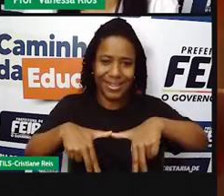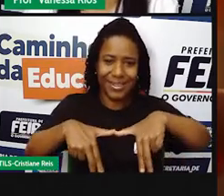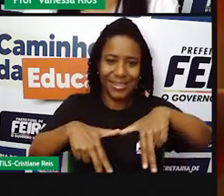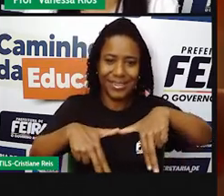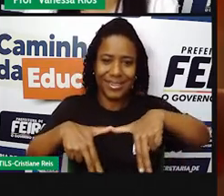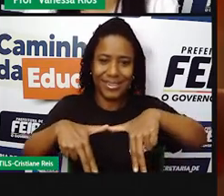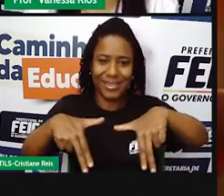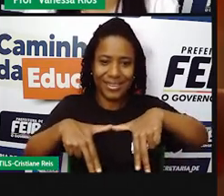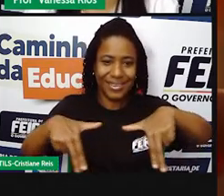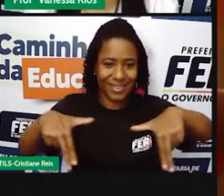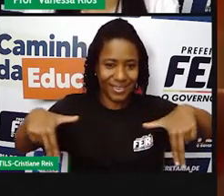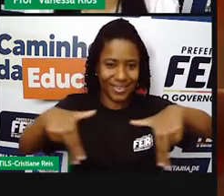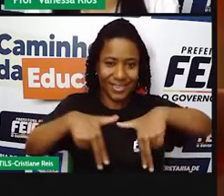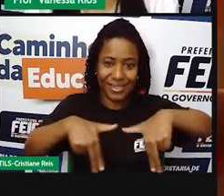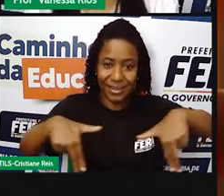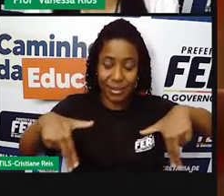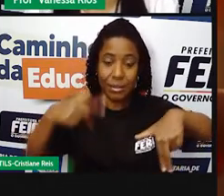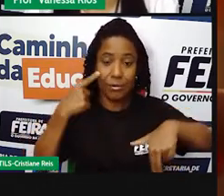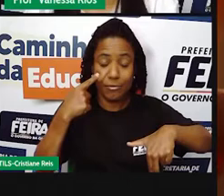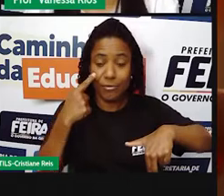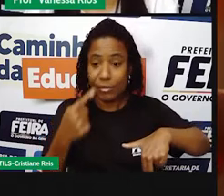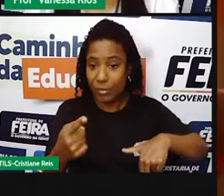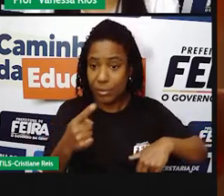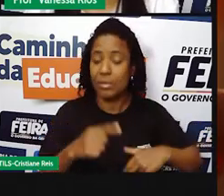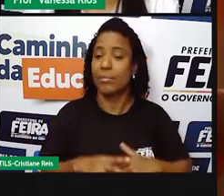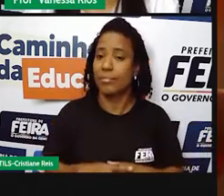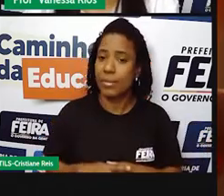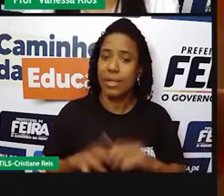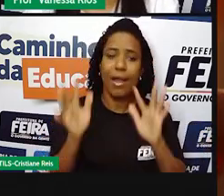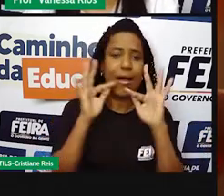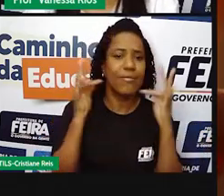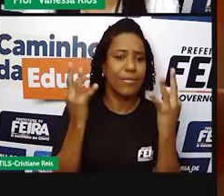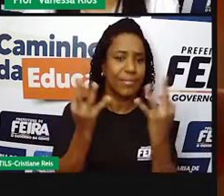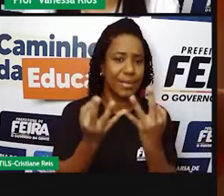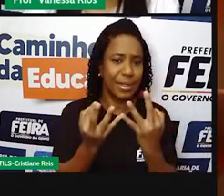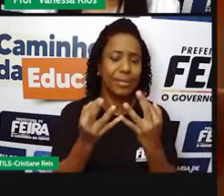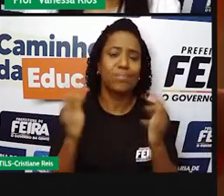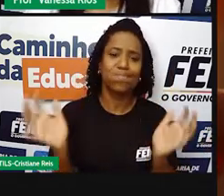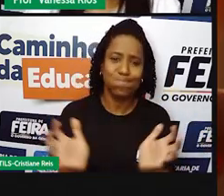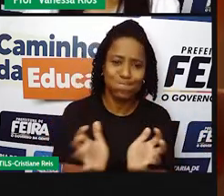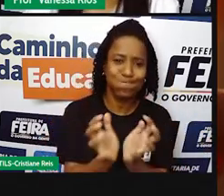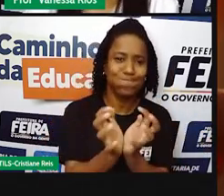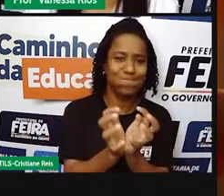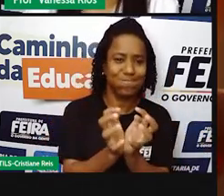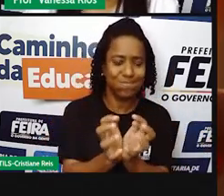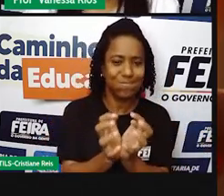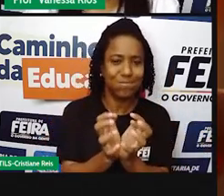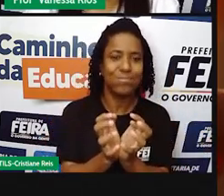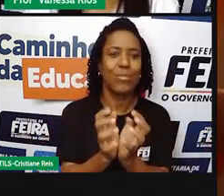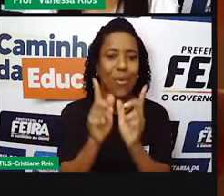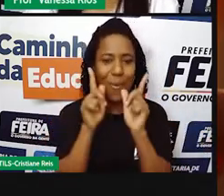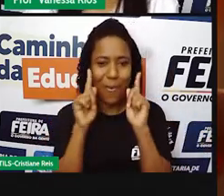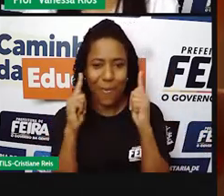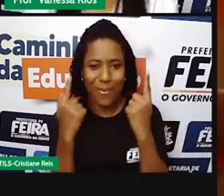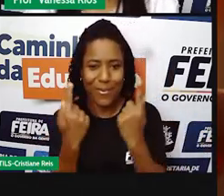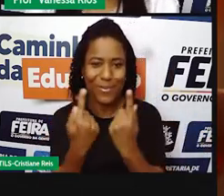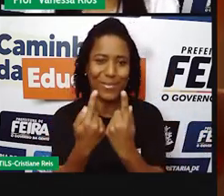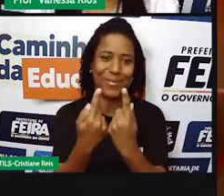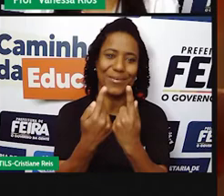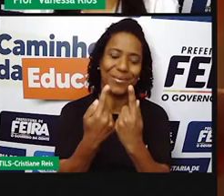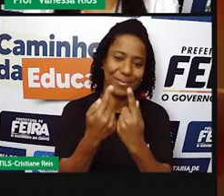se entende num primeiro momento que a família é aquele grupo de pessoas que acolhem, que